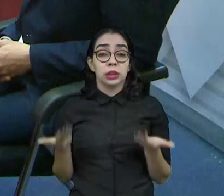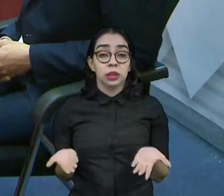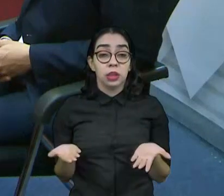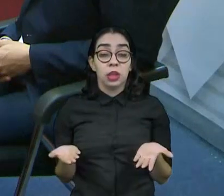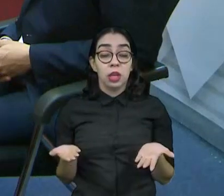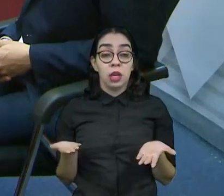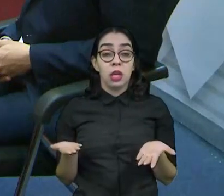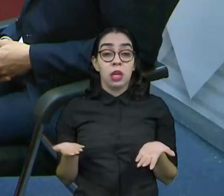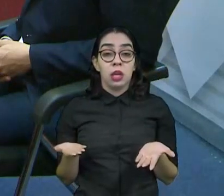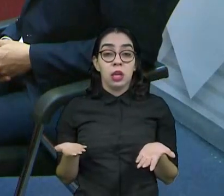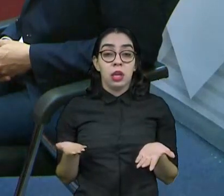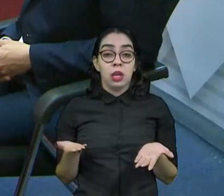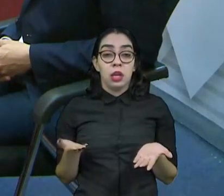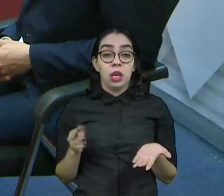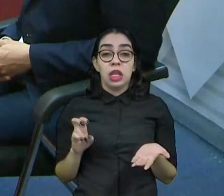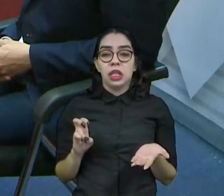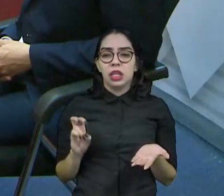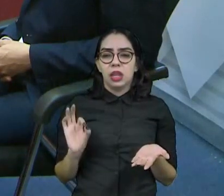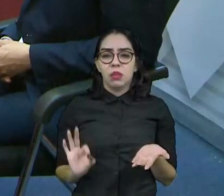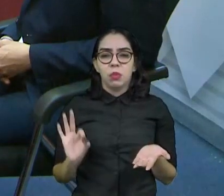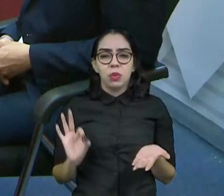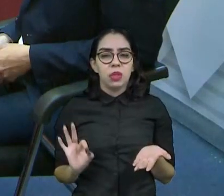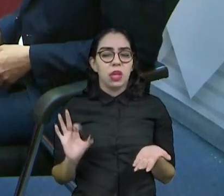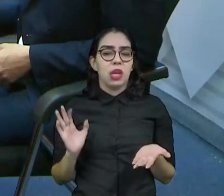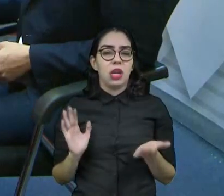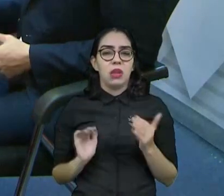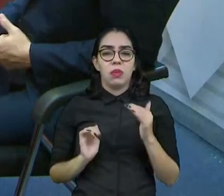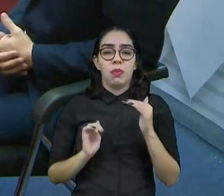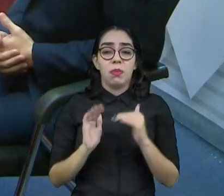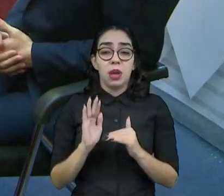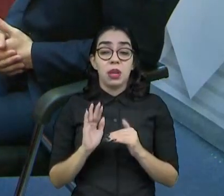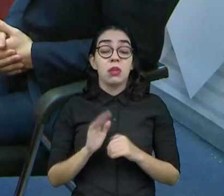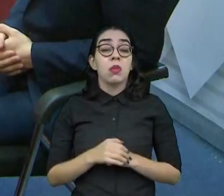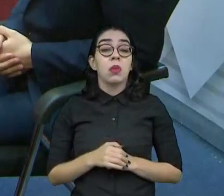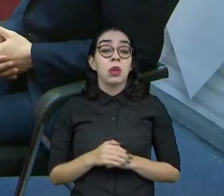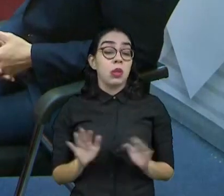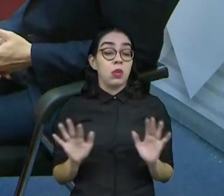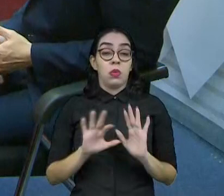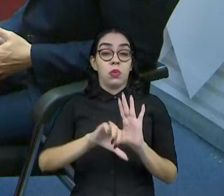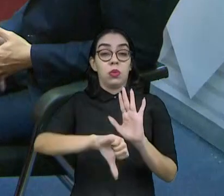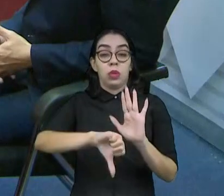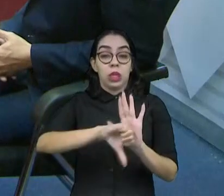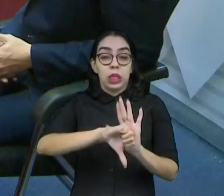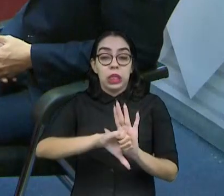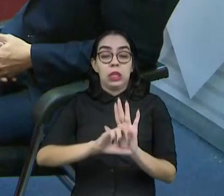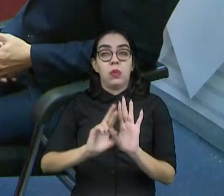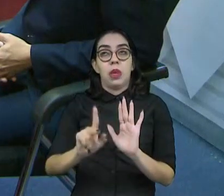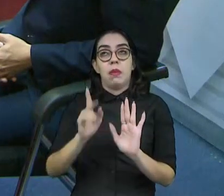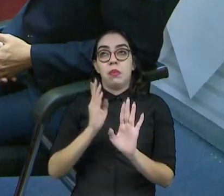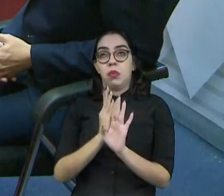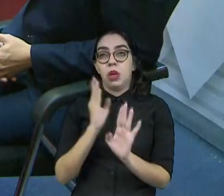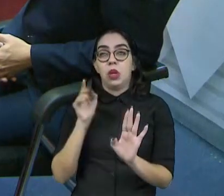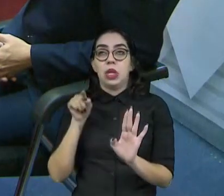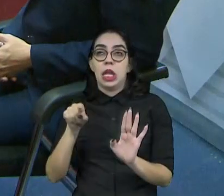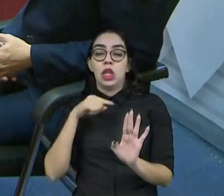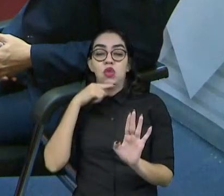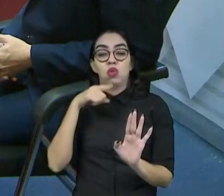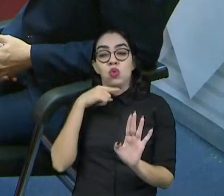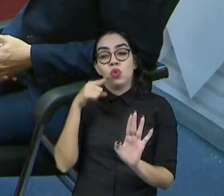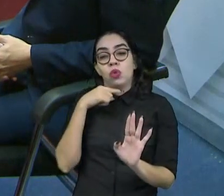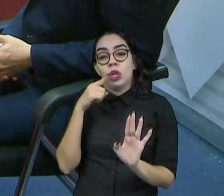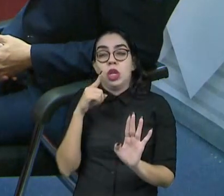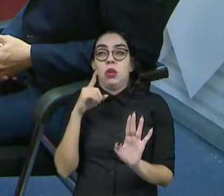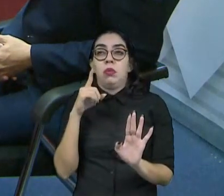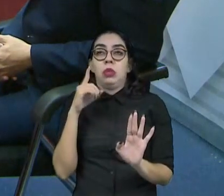dizer que o Acima de 5%, como é? Que não é criminalizado porque ela não conseguiu prever, entre aspas. Mas, às vezes,